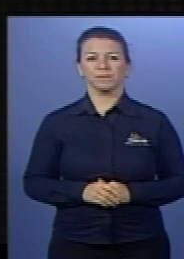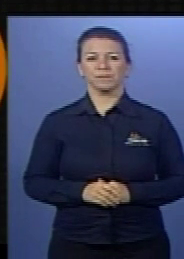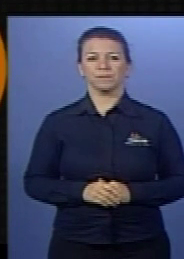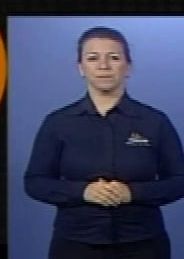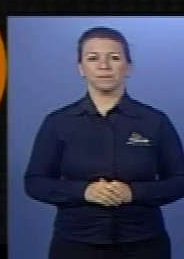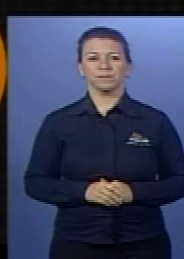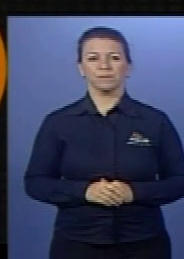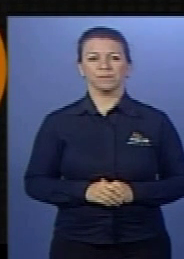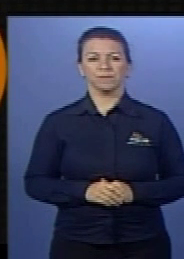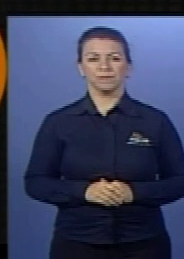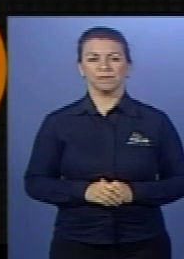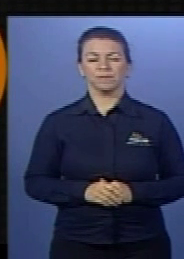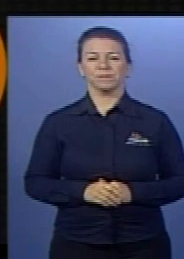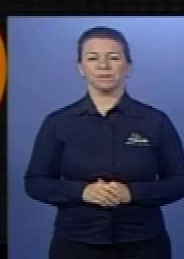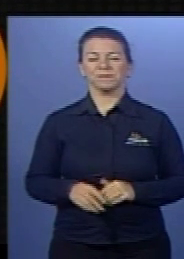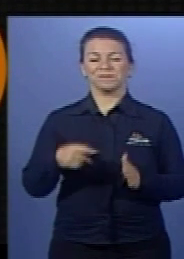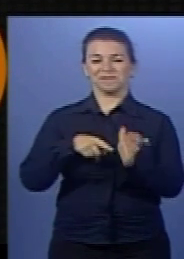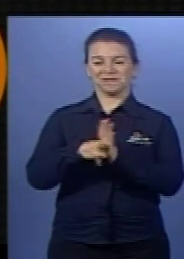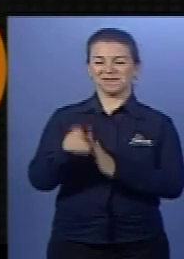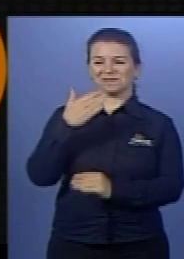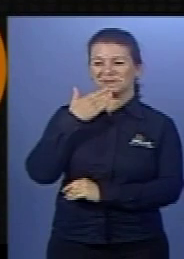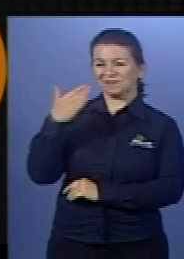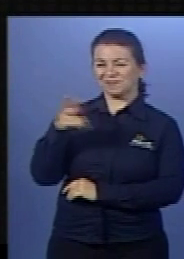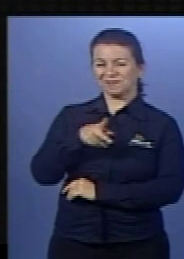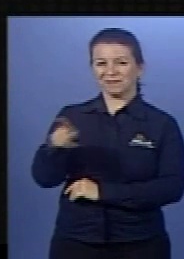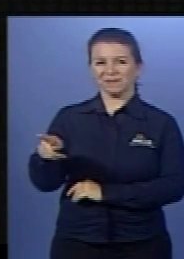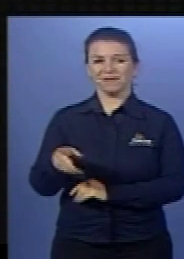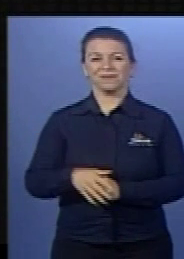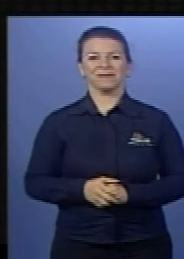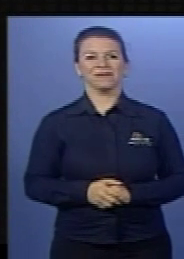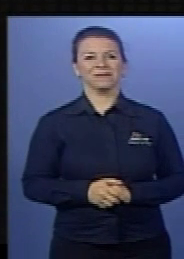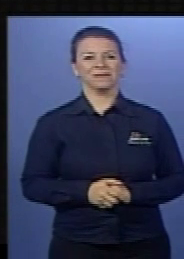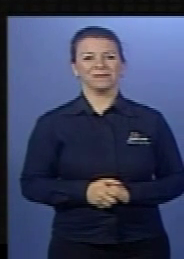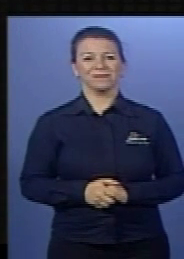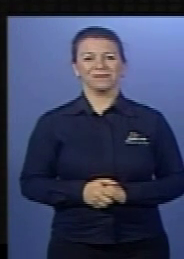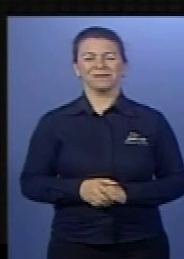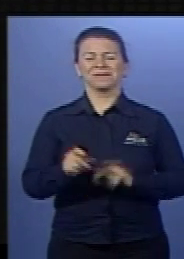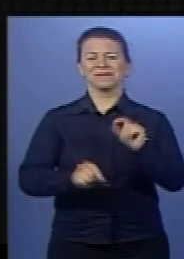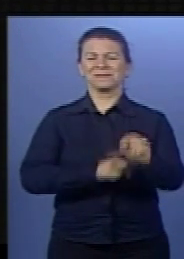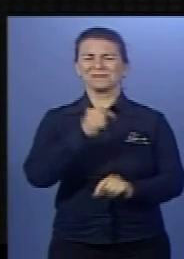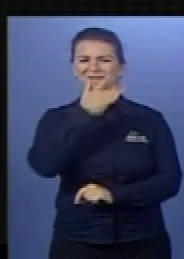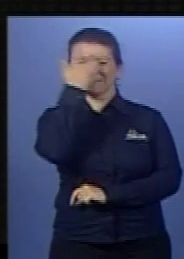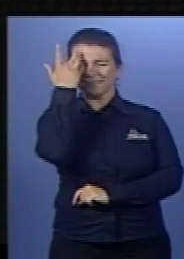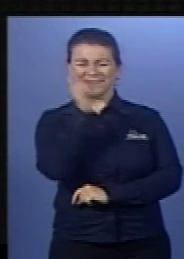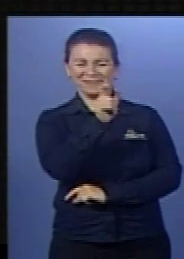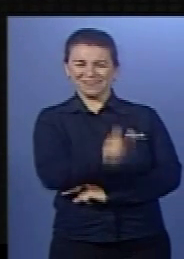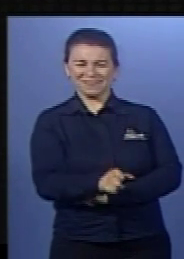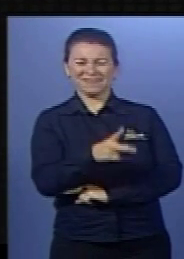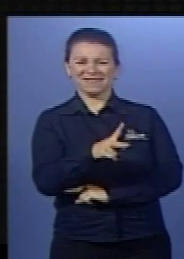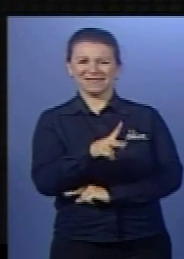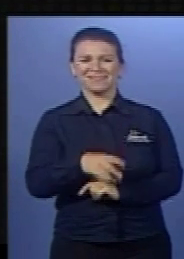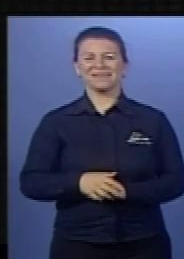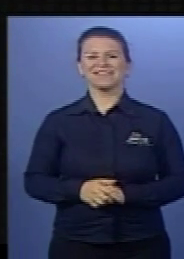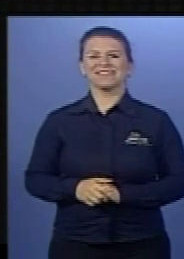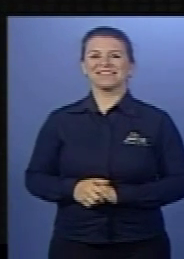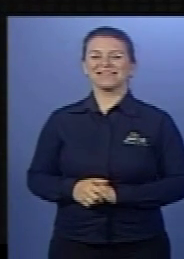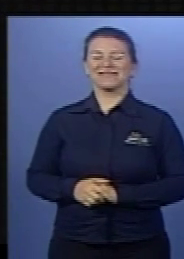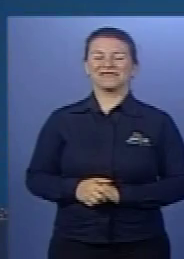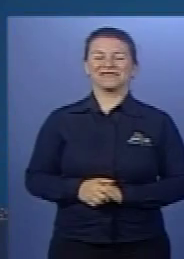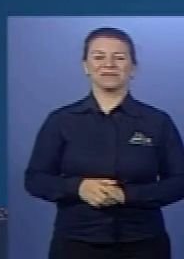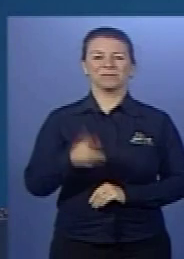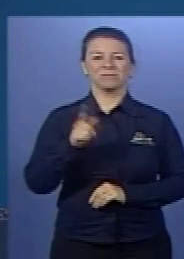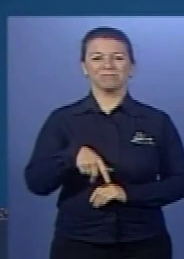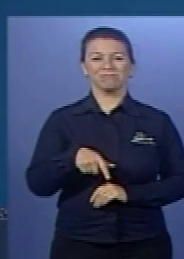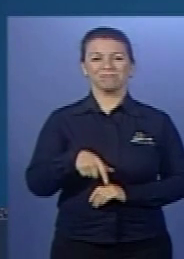Consegue lá, Marcos? Consegue? Já é o meu? Obrigado. Enem 2015... Com quem se parece essa pessoa ali, hein? Quem você acha que parece? Olha, é uma